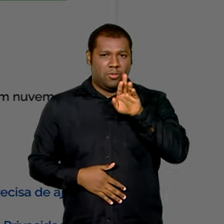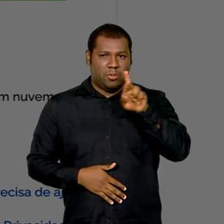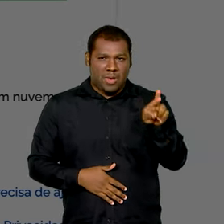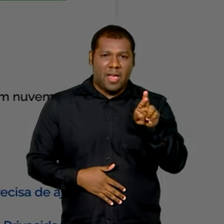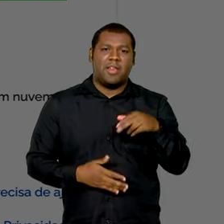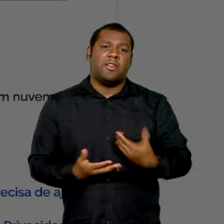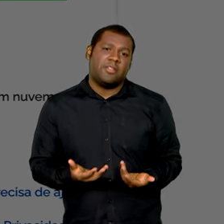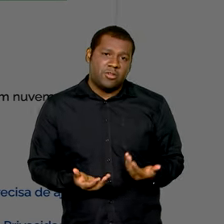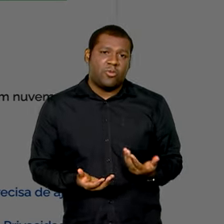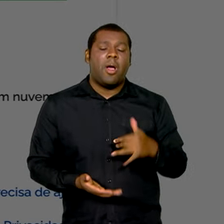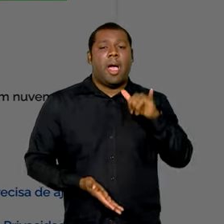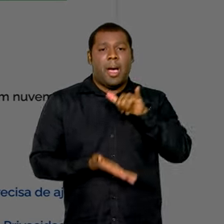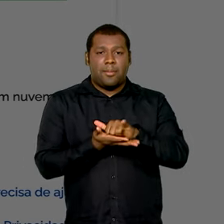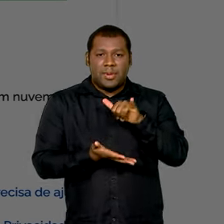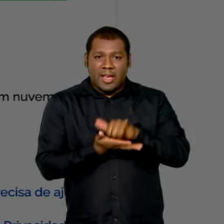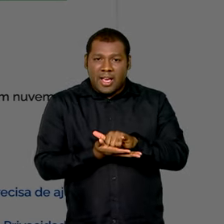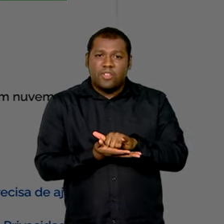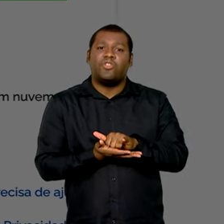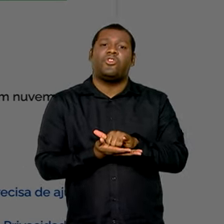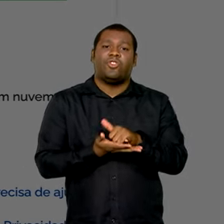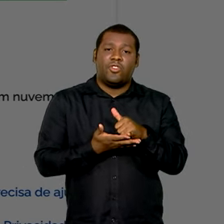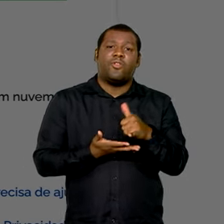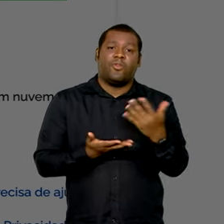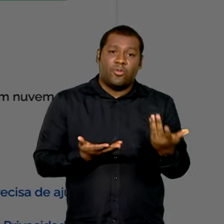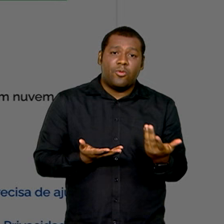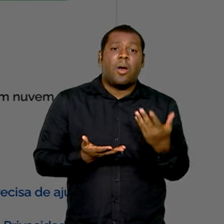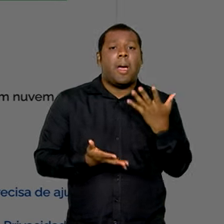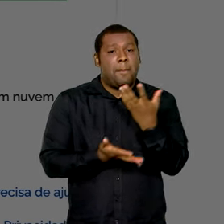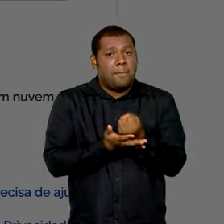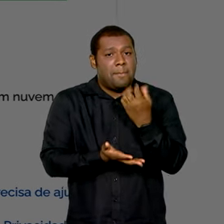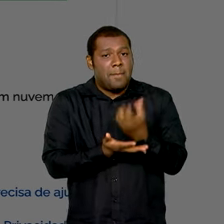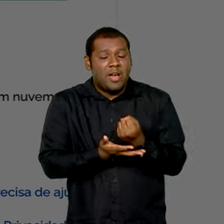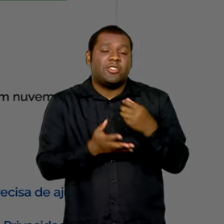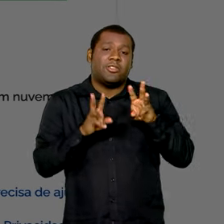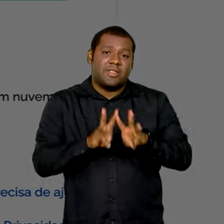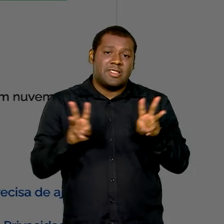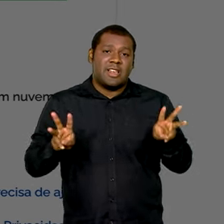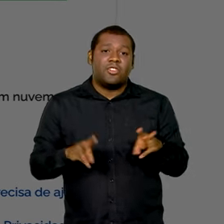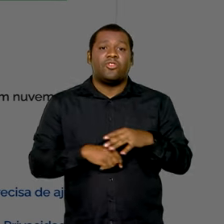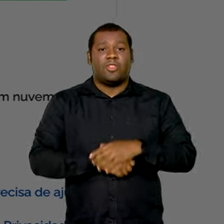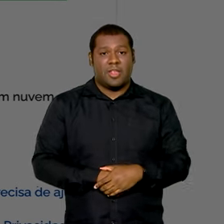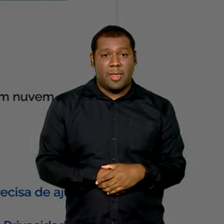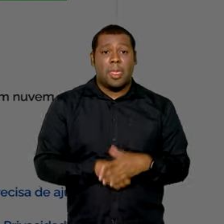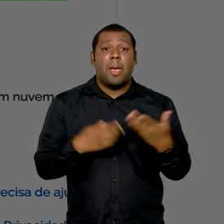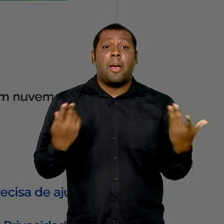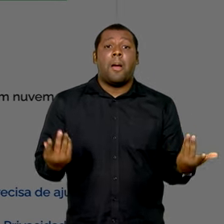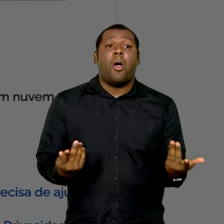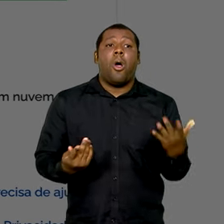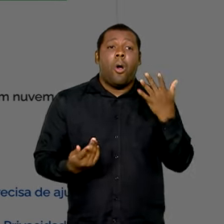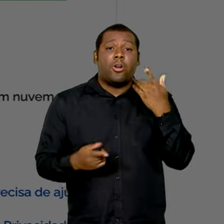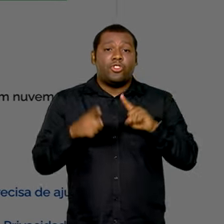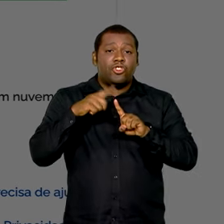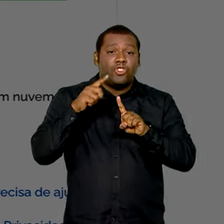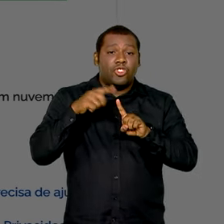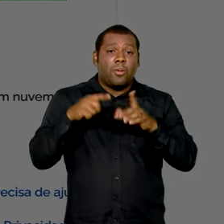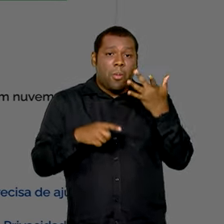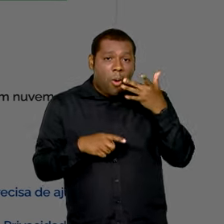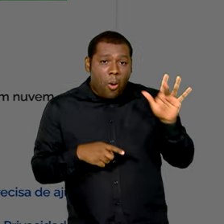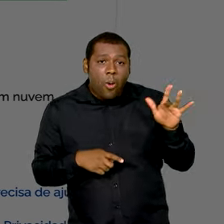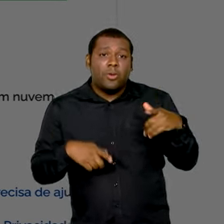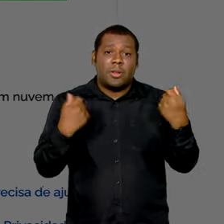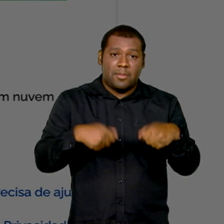ou pelo site e seguir o passo a passo. Para conseguir o nível ouro, o usuário deve acessar a conta gov.br,